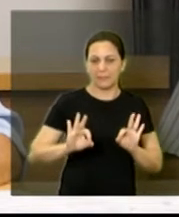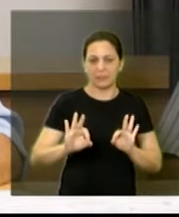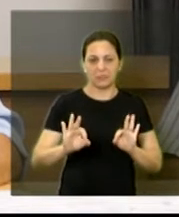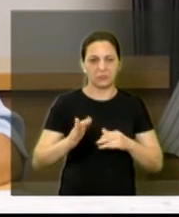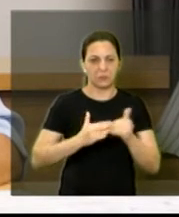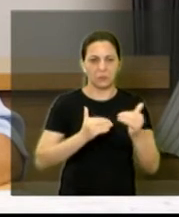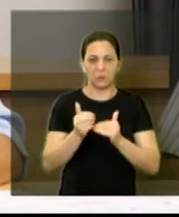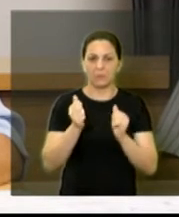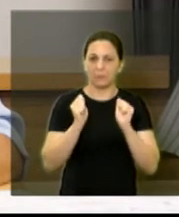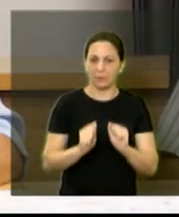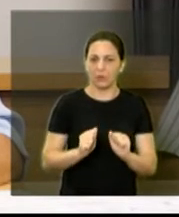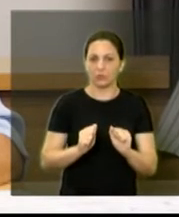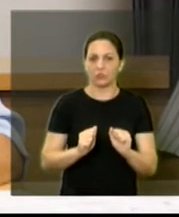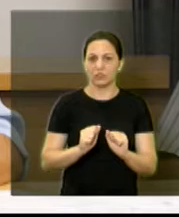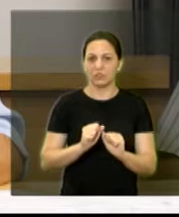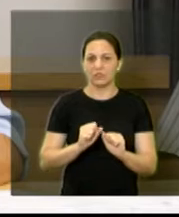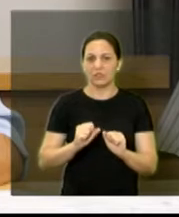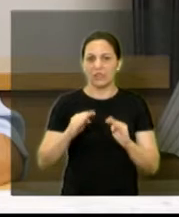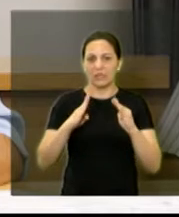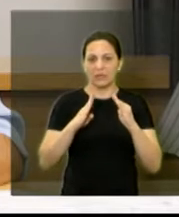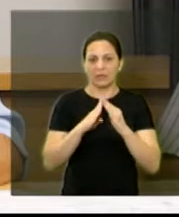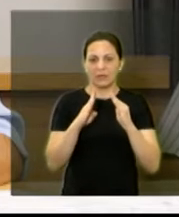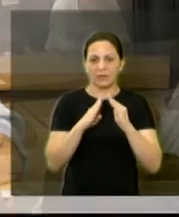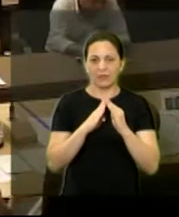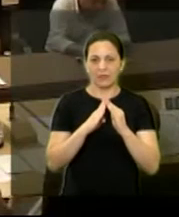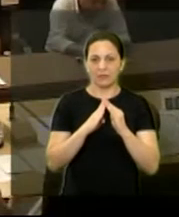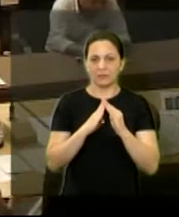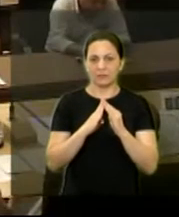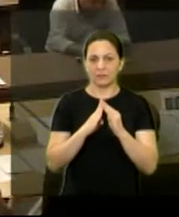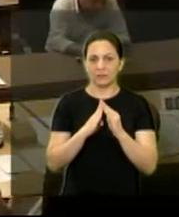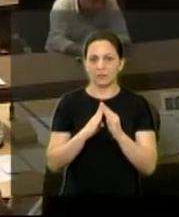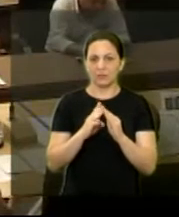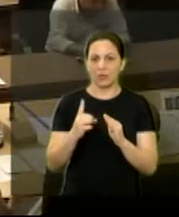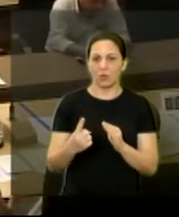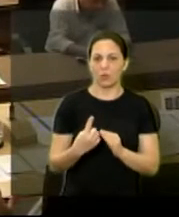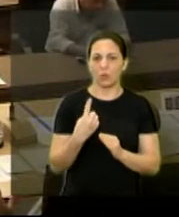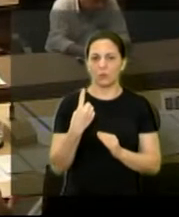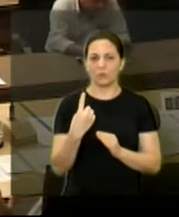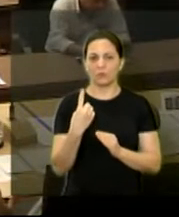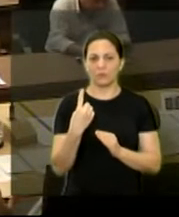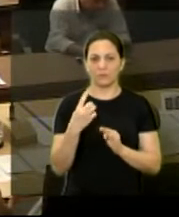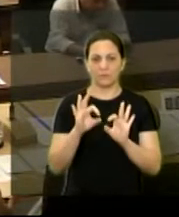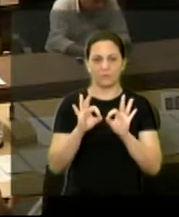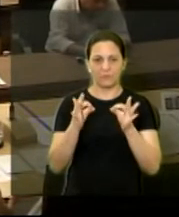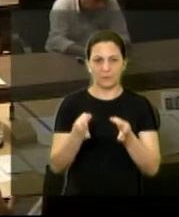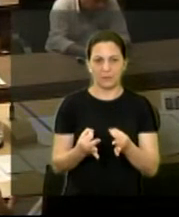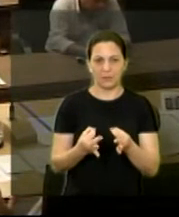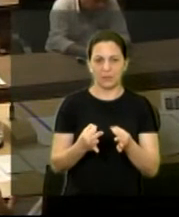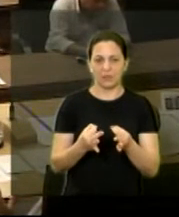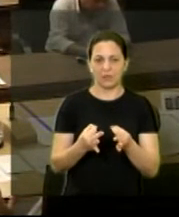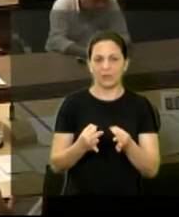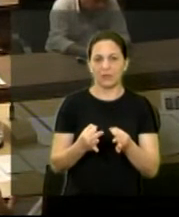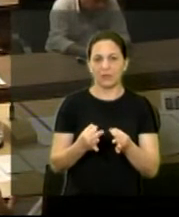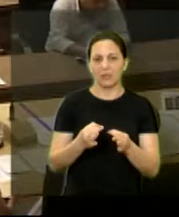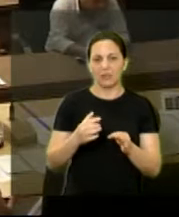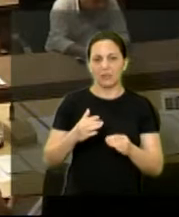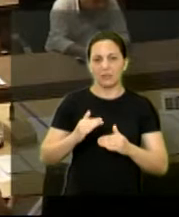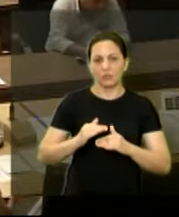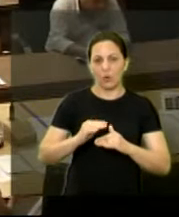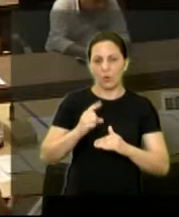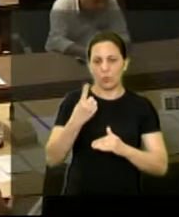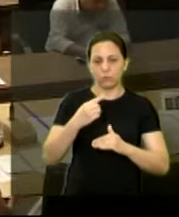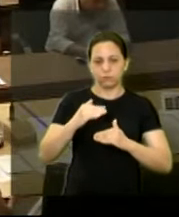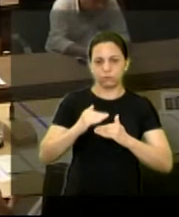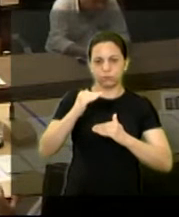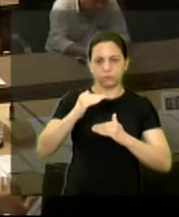metragem no caso de residências unifamiliares e térreas que isso já